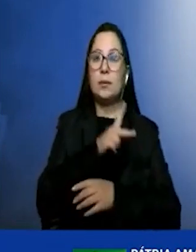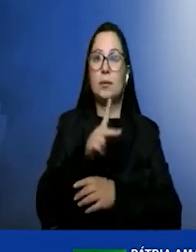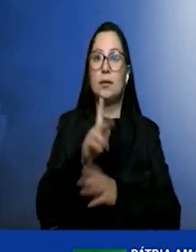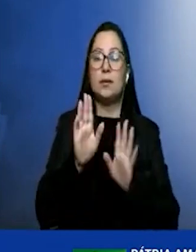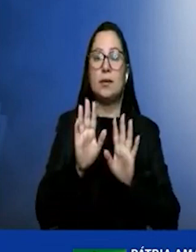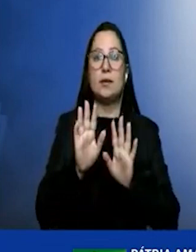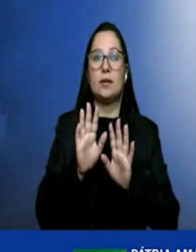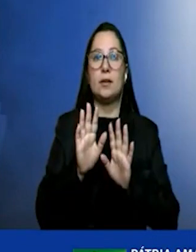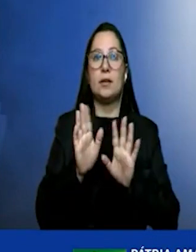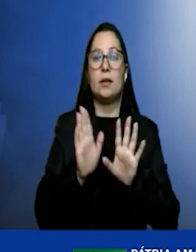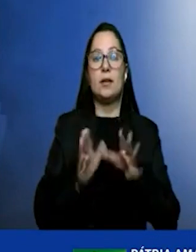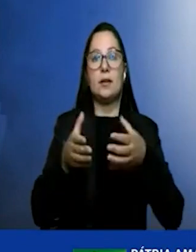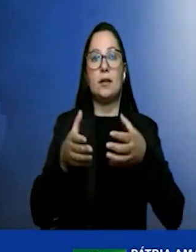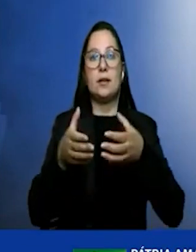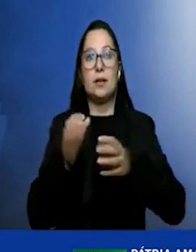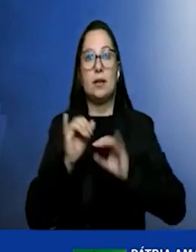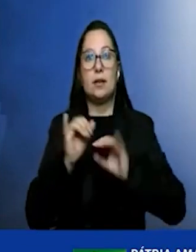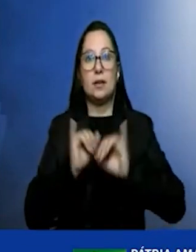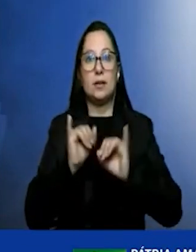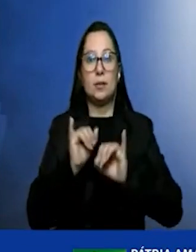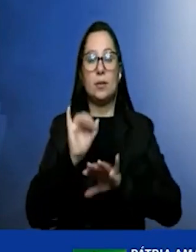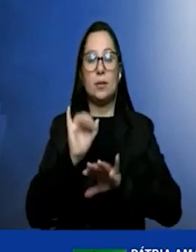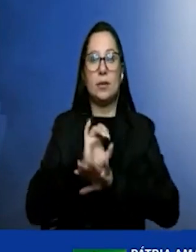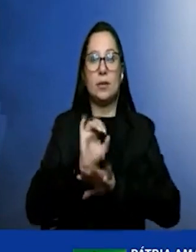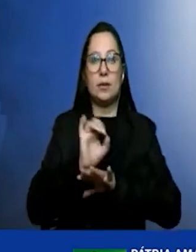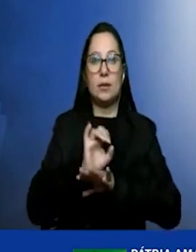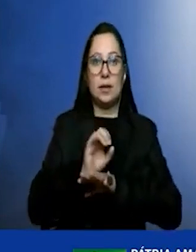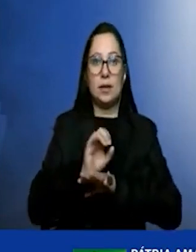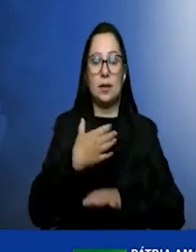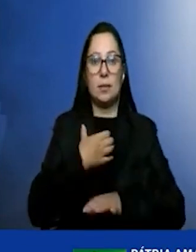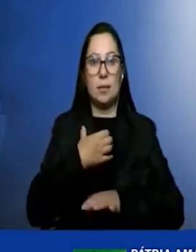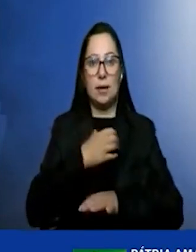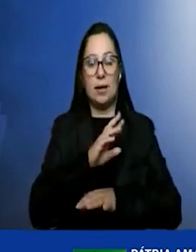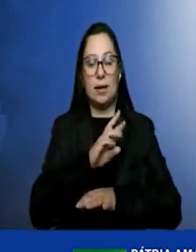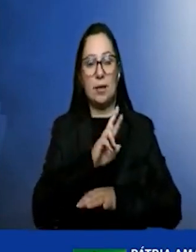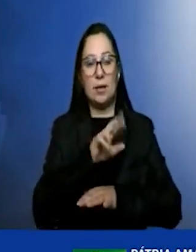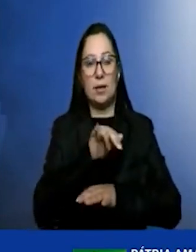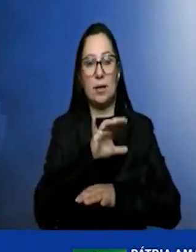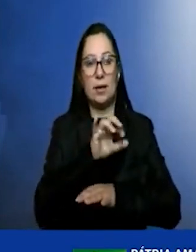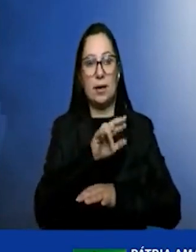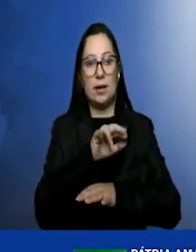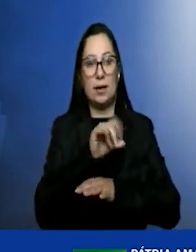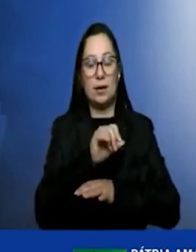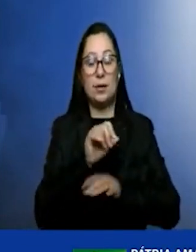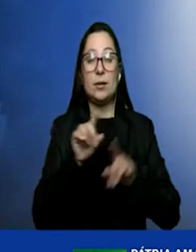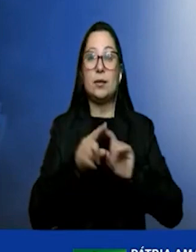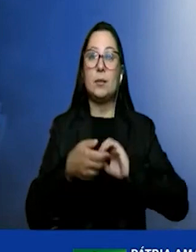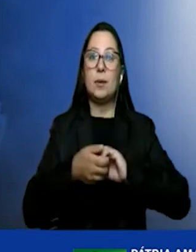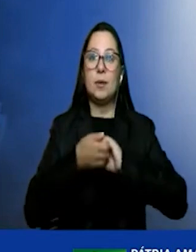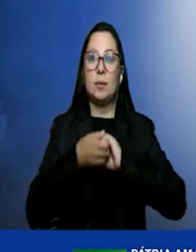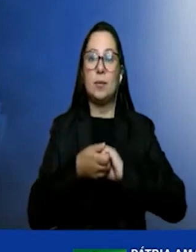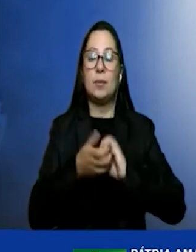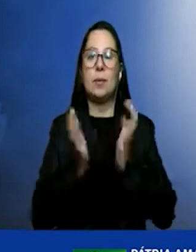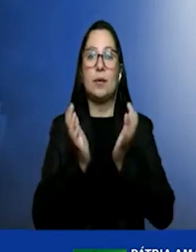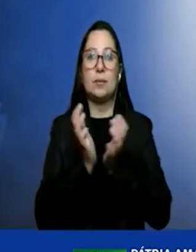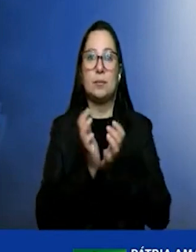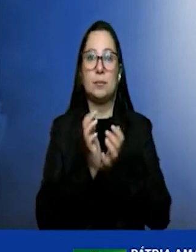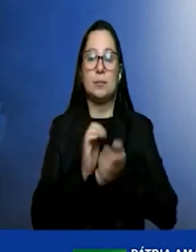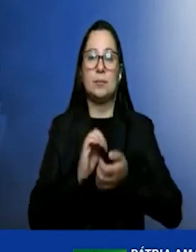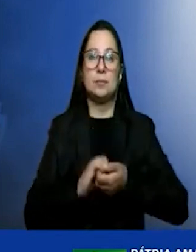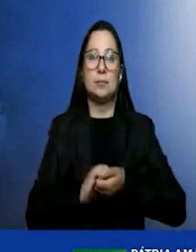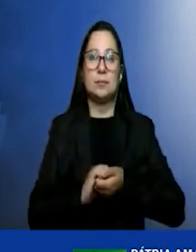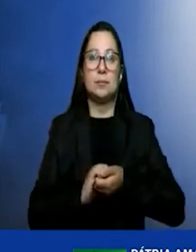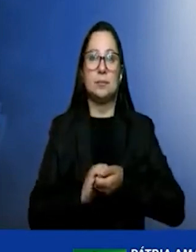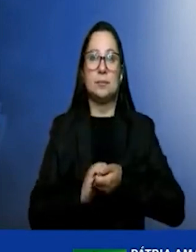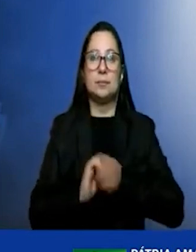das Indústrias do Estado da Bahia, senhor Ricardo Albã, além de cumprimentar os colegas que dividirão